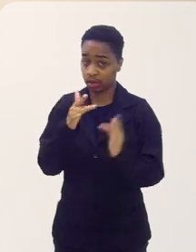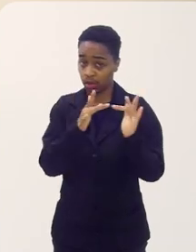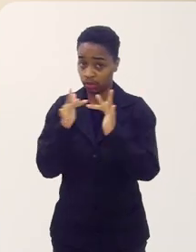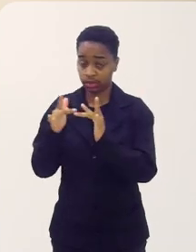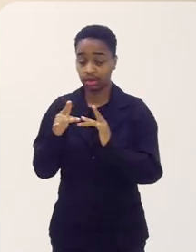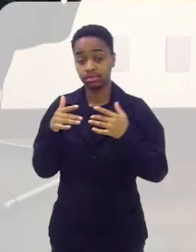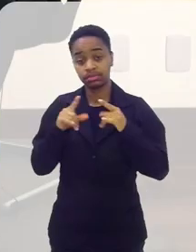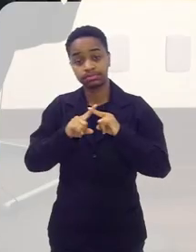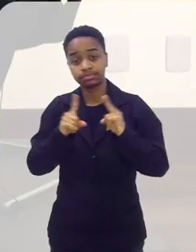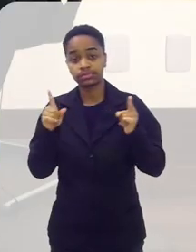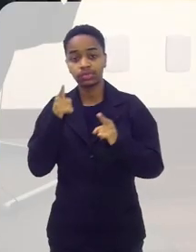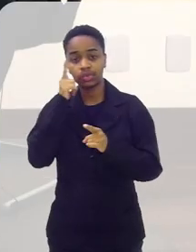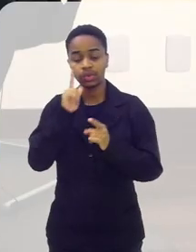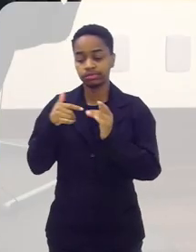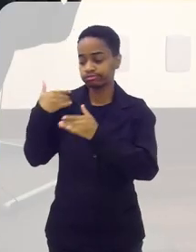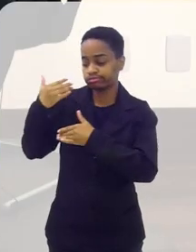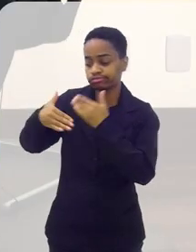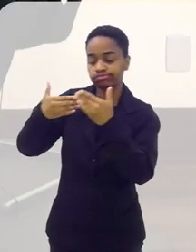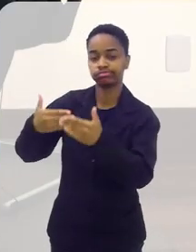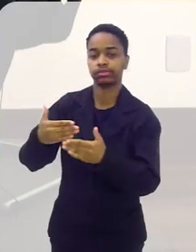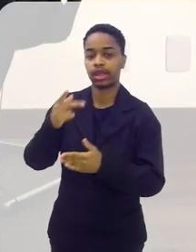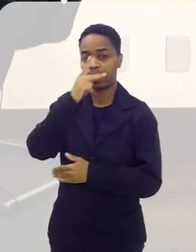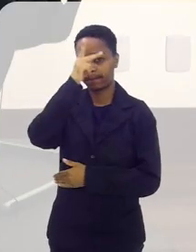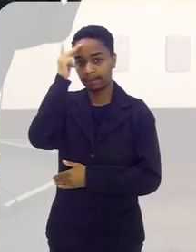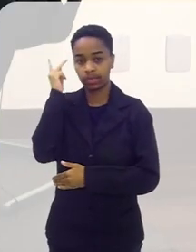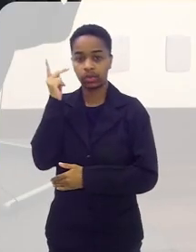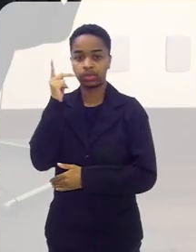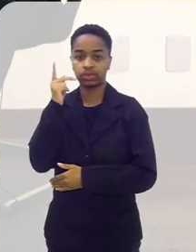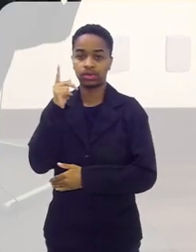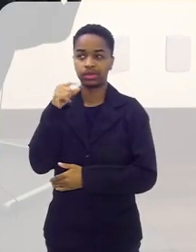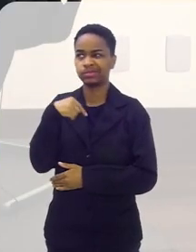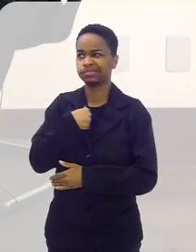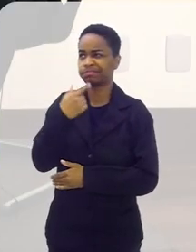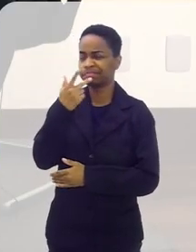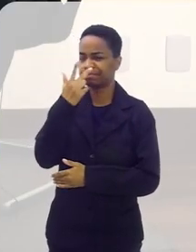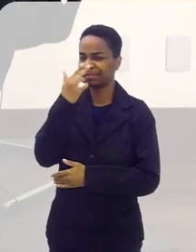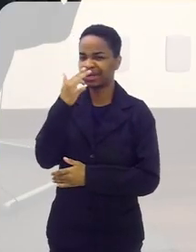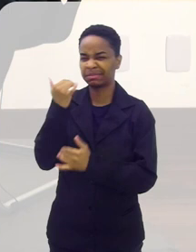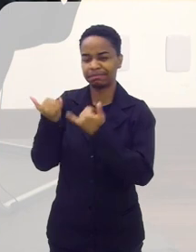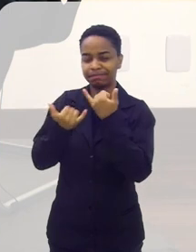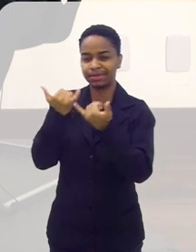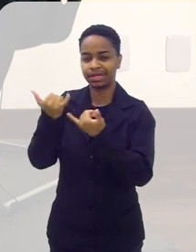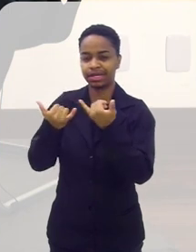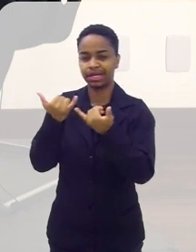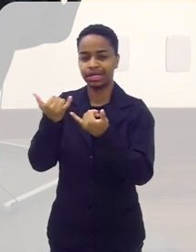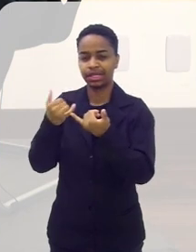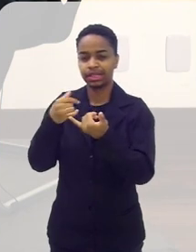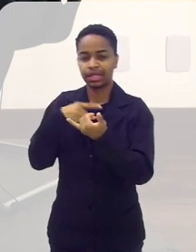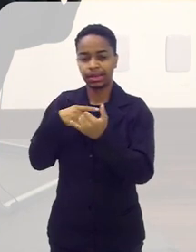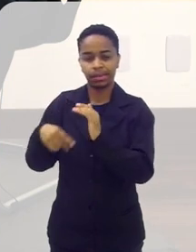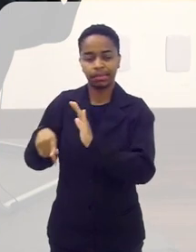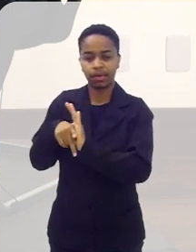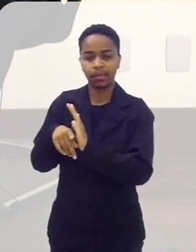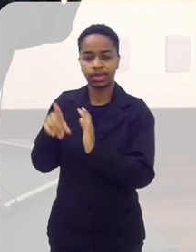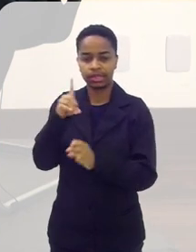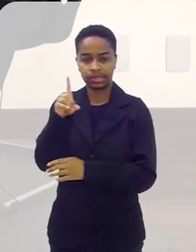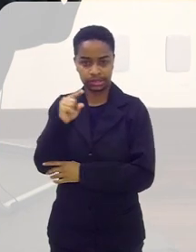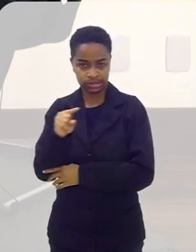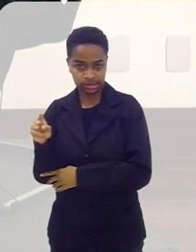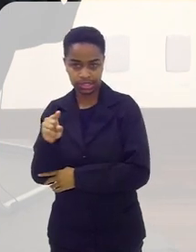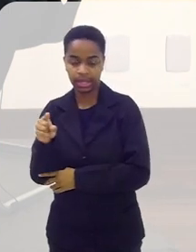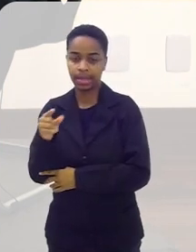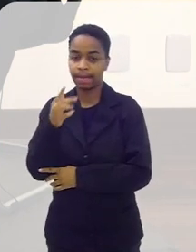única. Isso cresce a pessoa, tem um crescimento. A pessoa, a gente brinca como se fosse aquela cápsula do Dragon Ball Z,